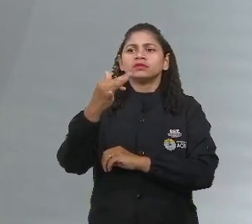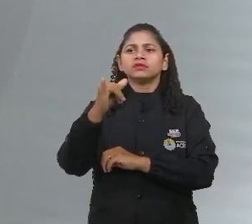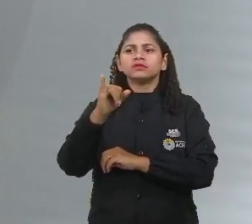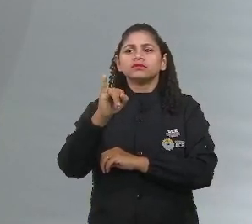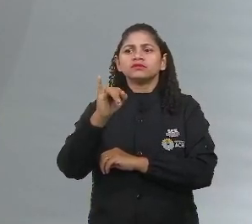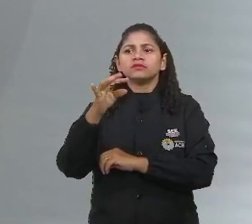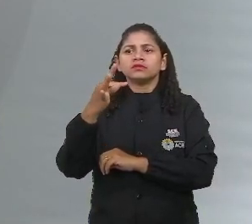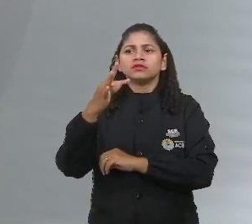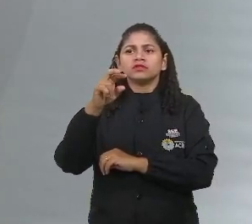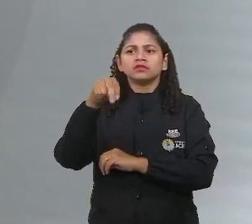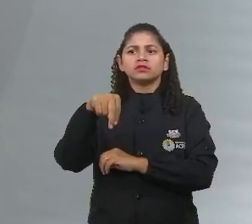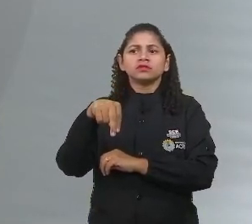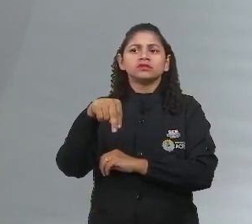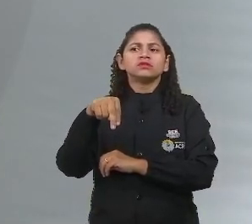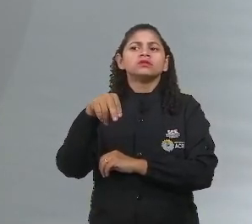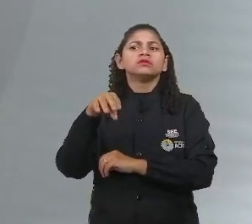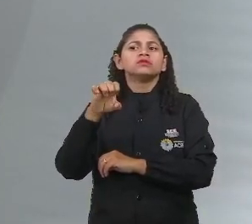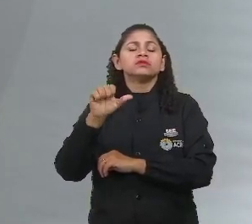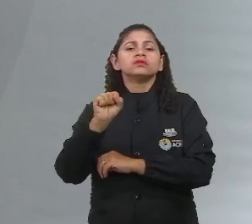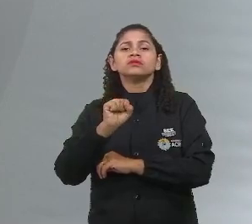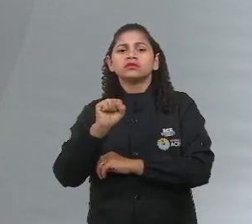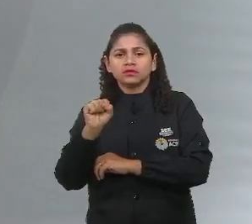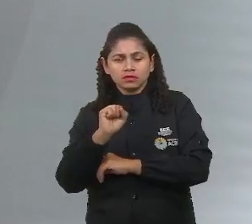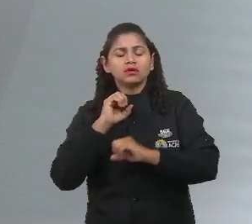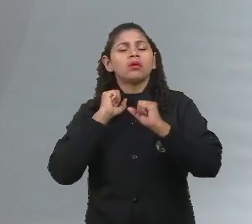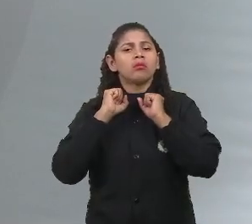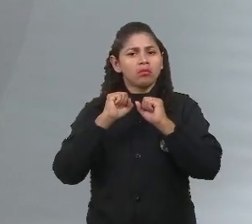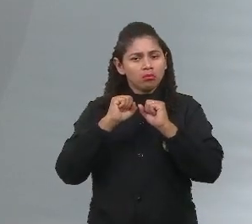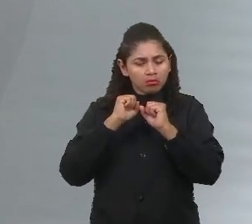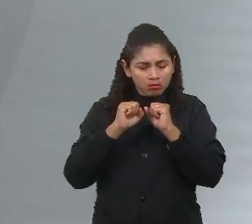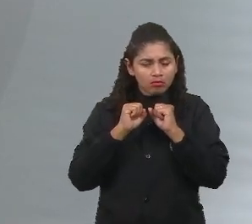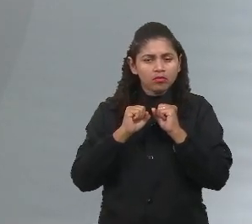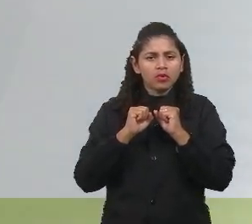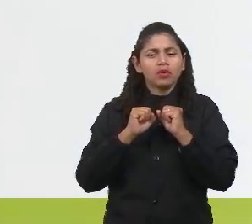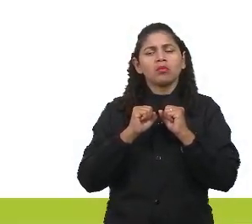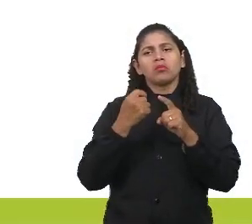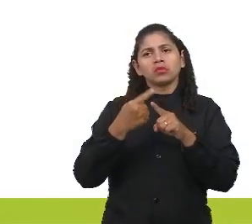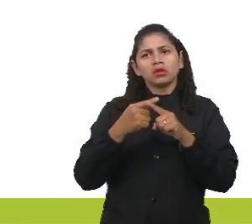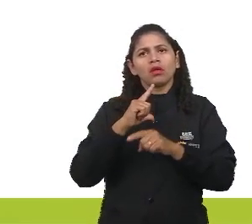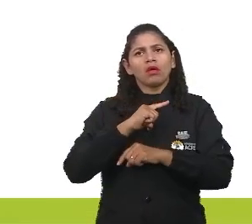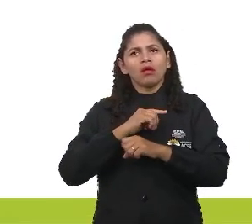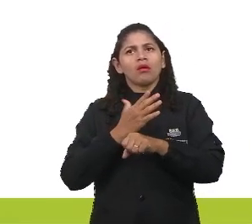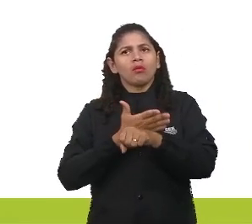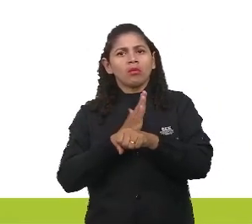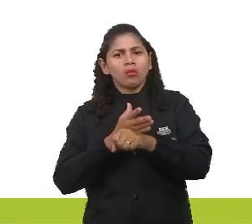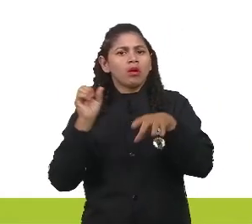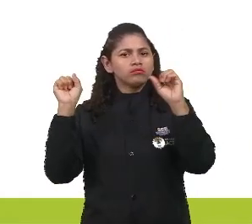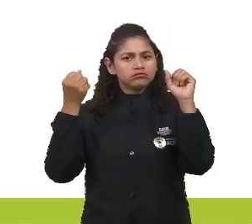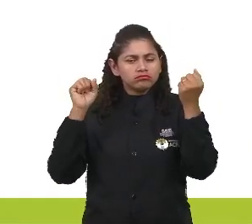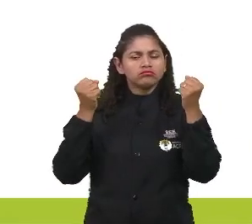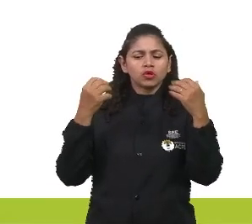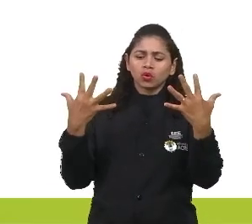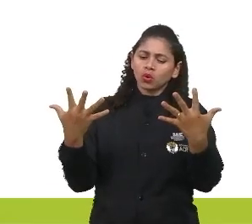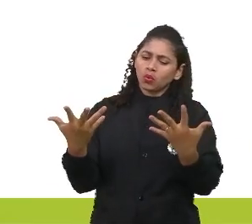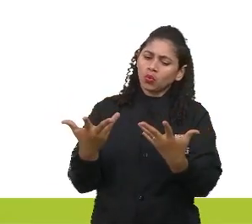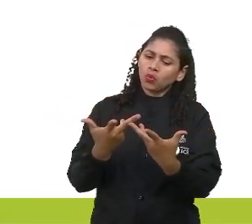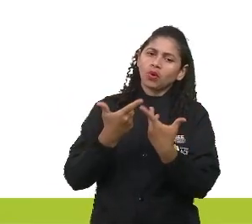exercício que eu estou ali executando, desenvolvendo, trabalhando, aperfeiçoando e aprimorando. Beleza? E por fim, temos um